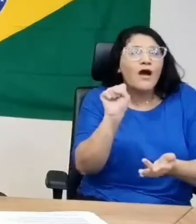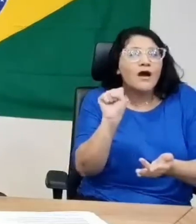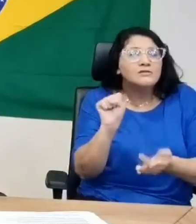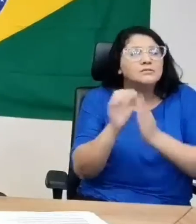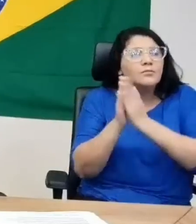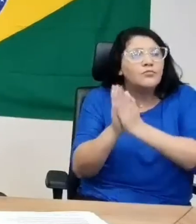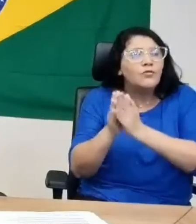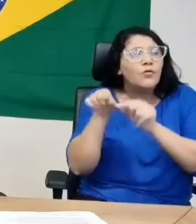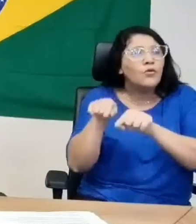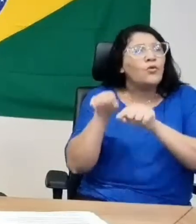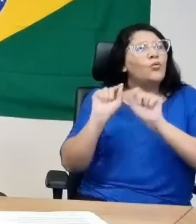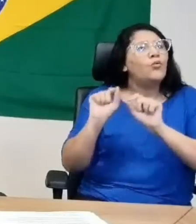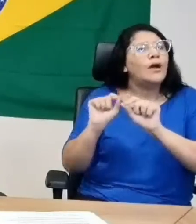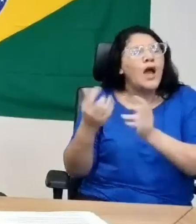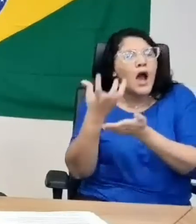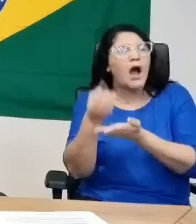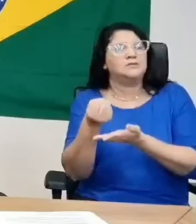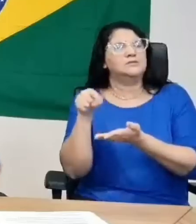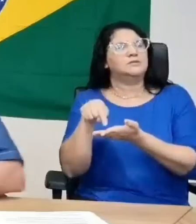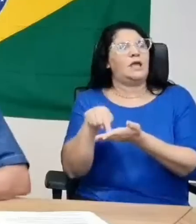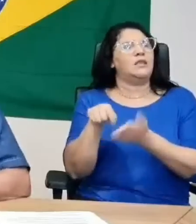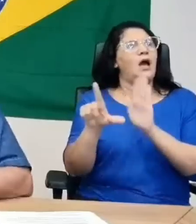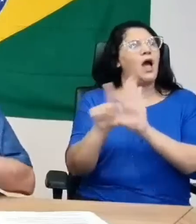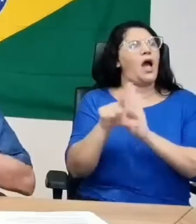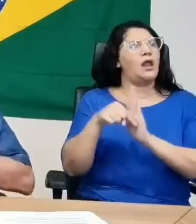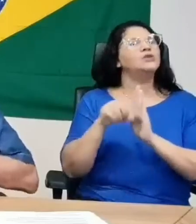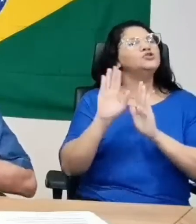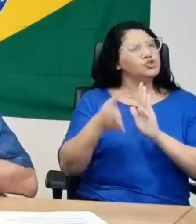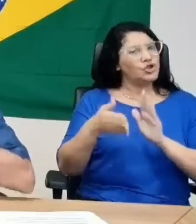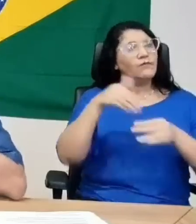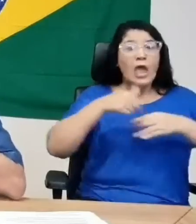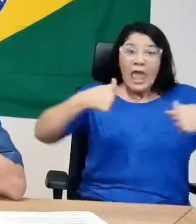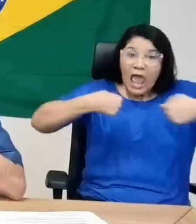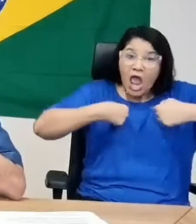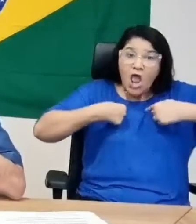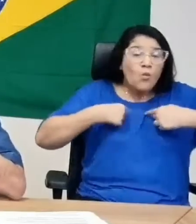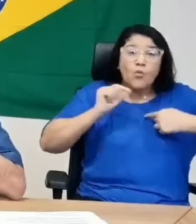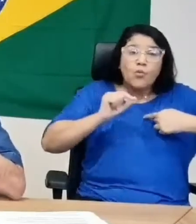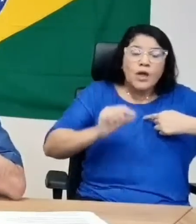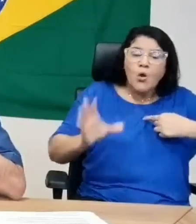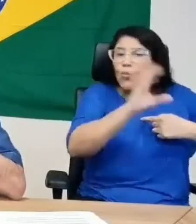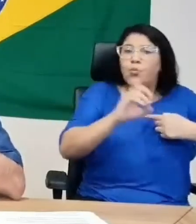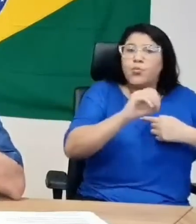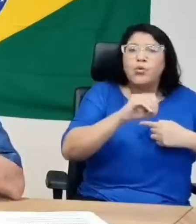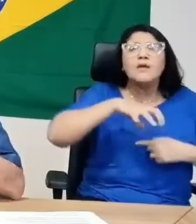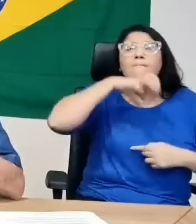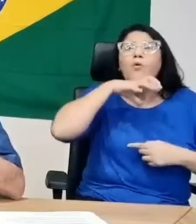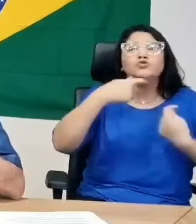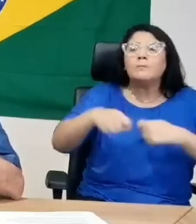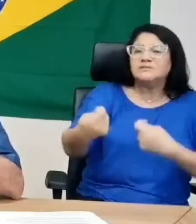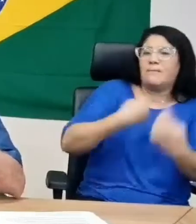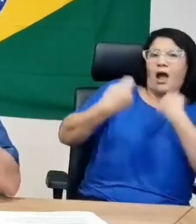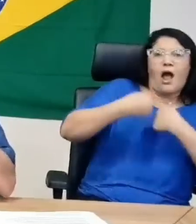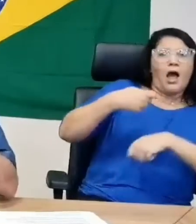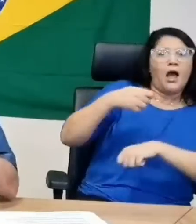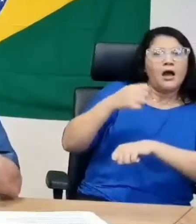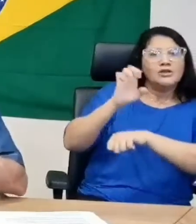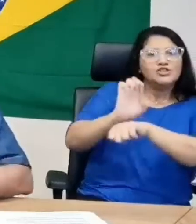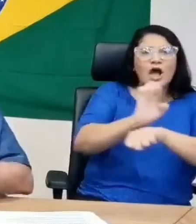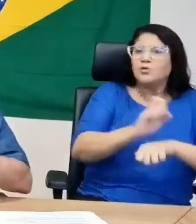acolham a lei votada há três meses no parlamento. Eu zerei o imposto federal do diesel. Os estados